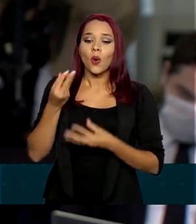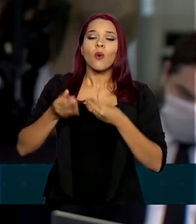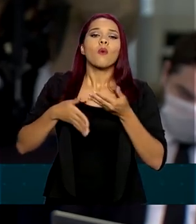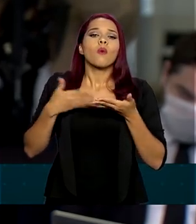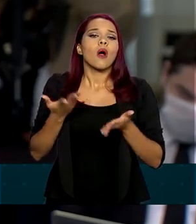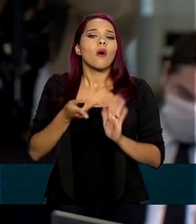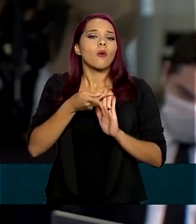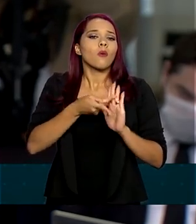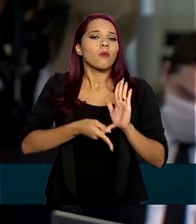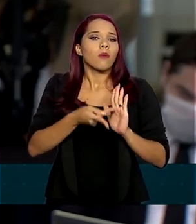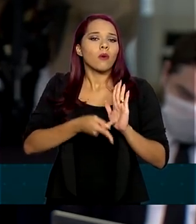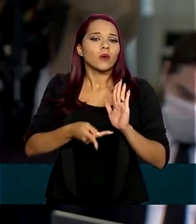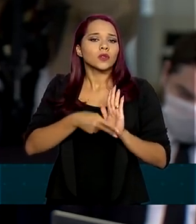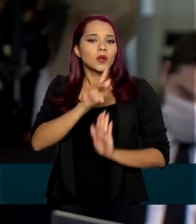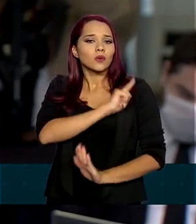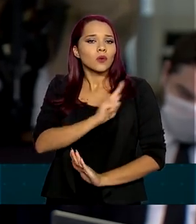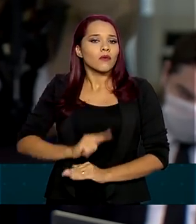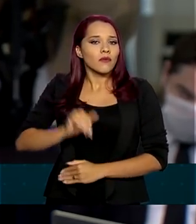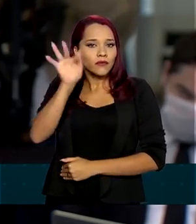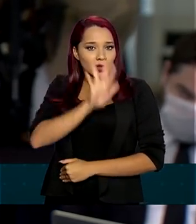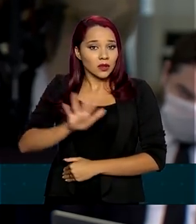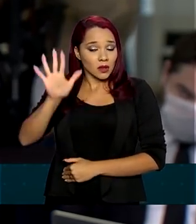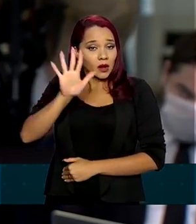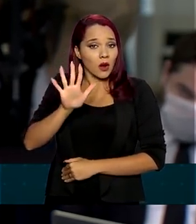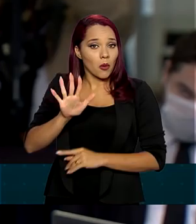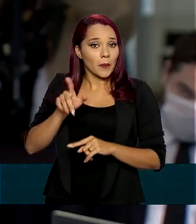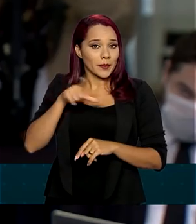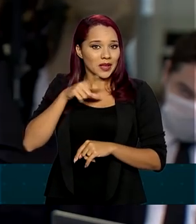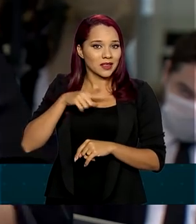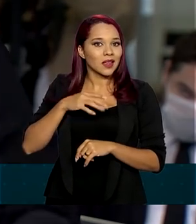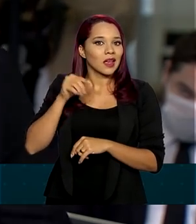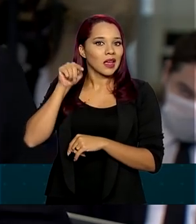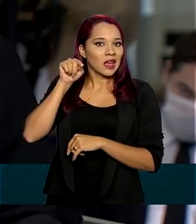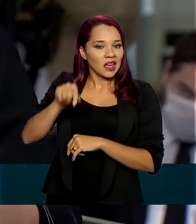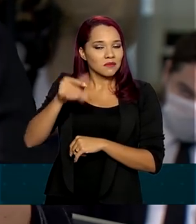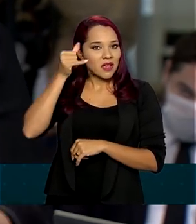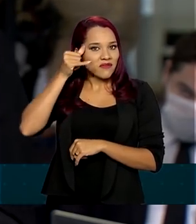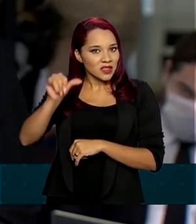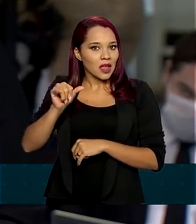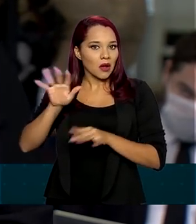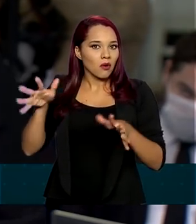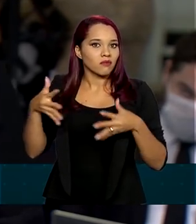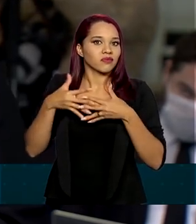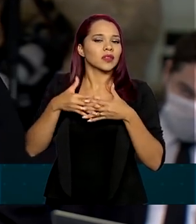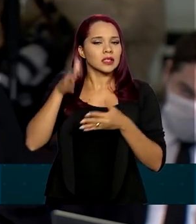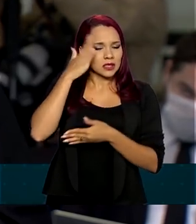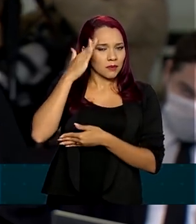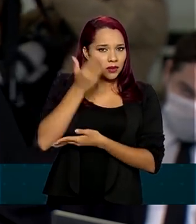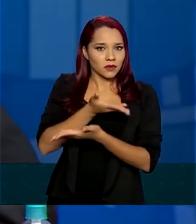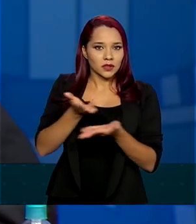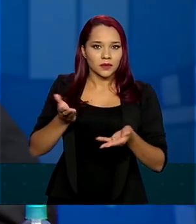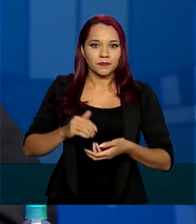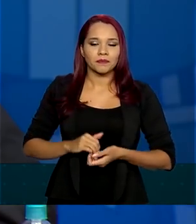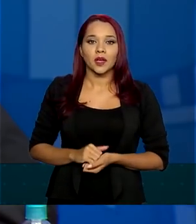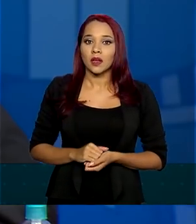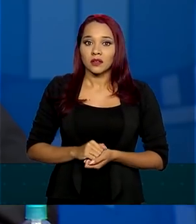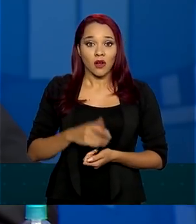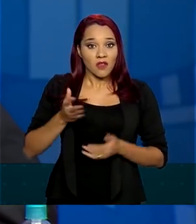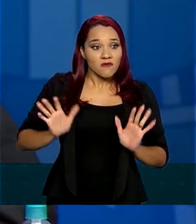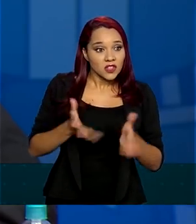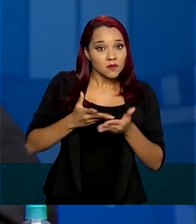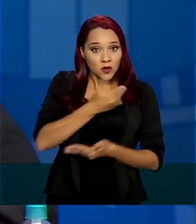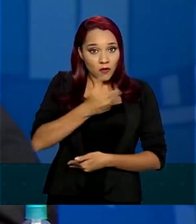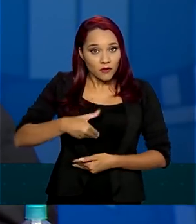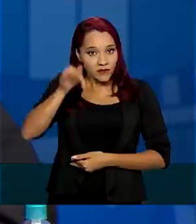são os projetos do governo federal para que tenha essa retomada sem colidir, sabemos que os senhores estão pensando nisso. investimento de governo